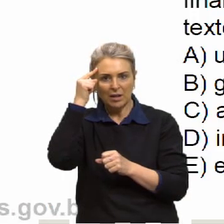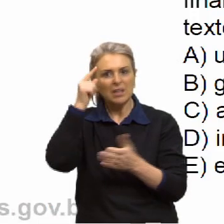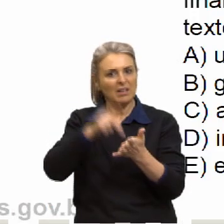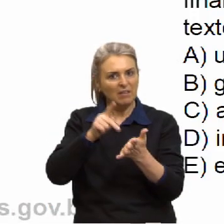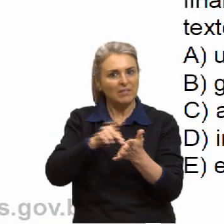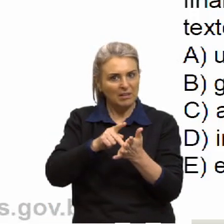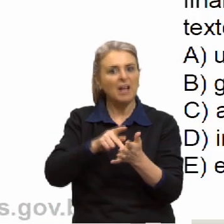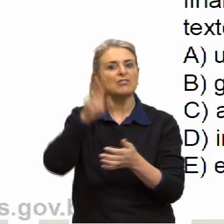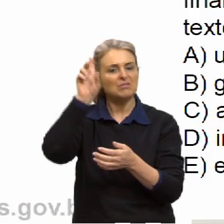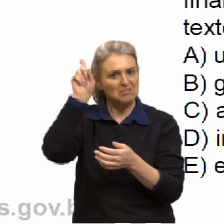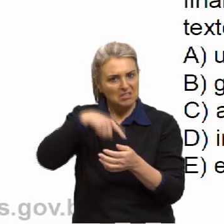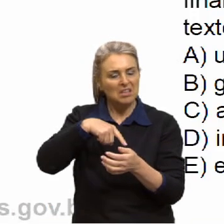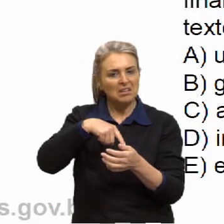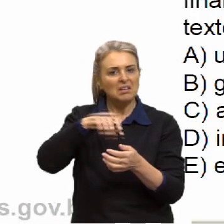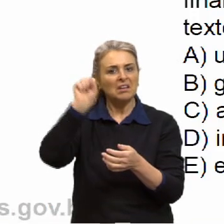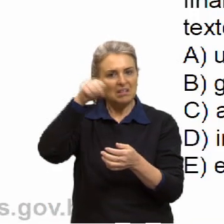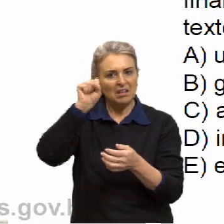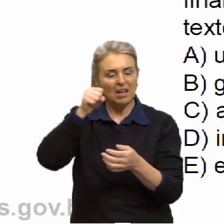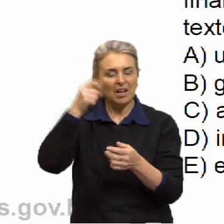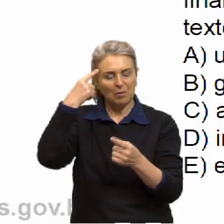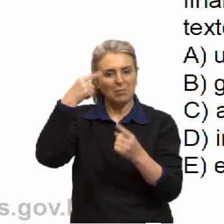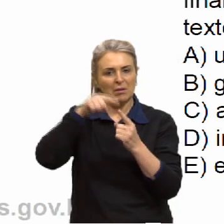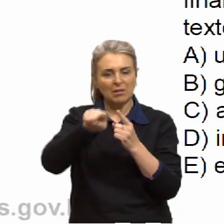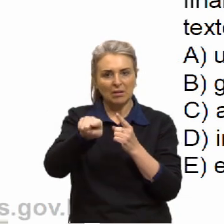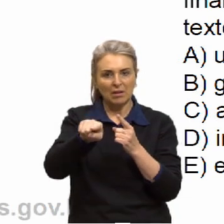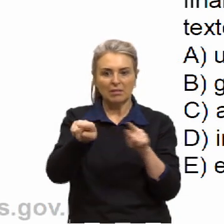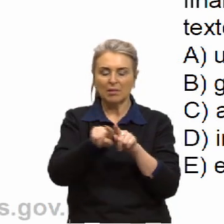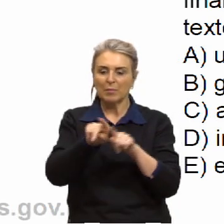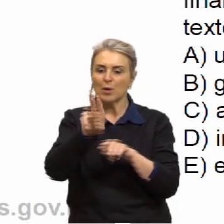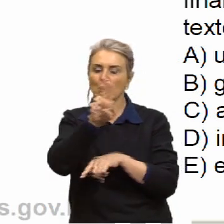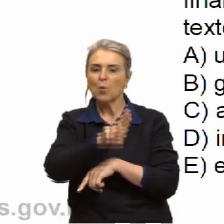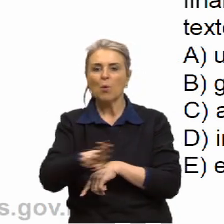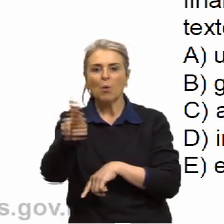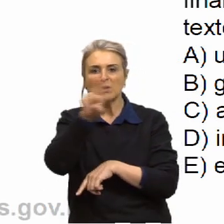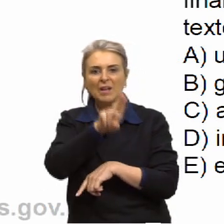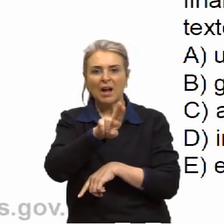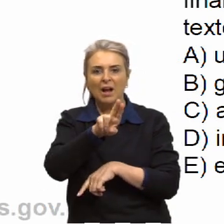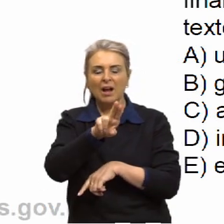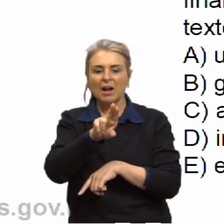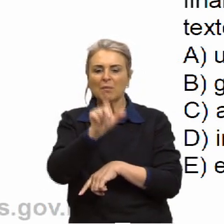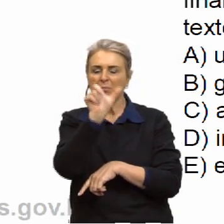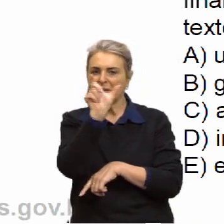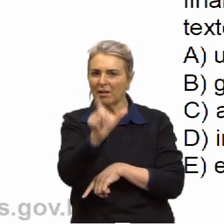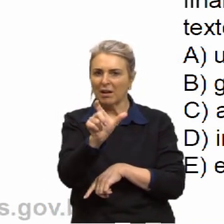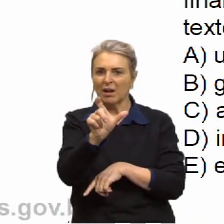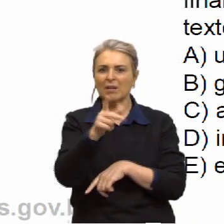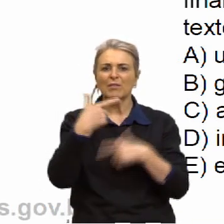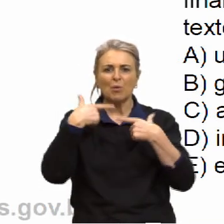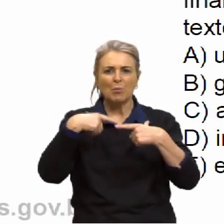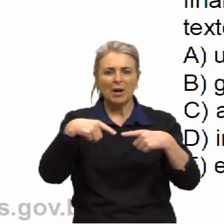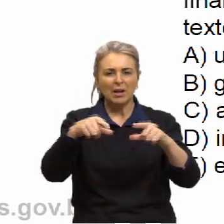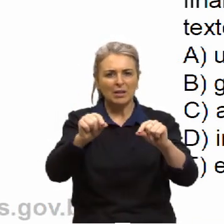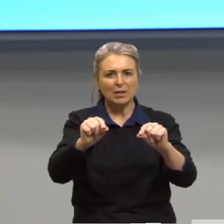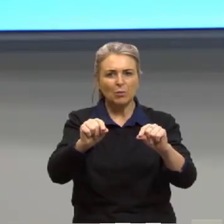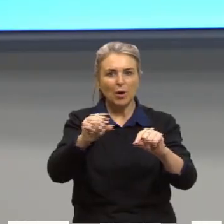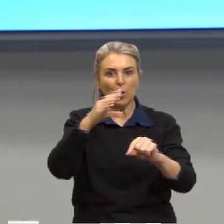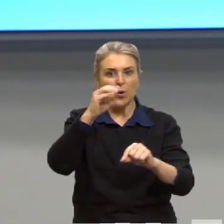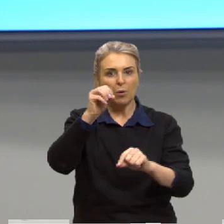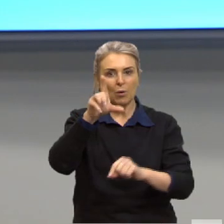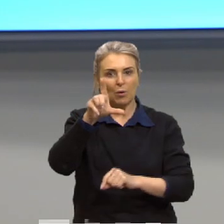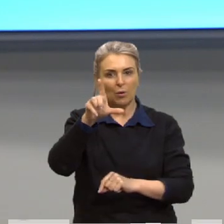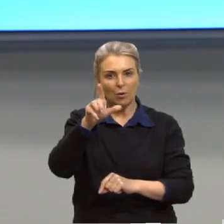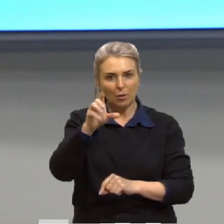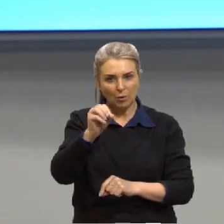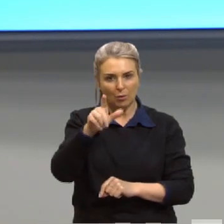E, por último, o emprego de formas coloquiais, ou seja, o emprego dessa linguagem, né, nossa mais do dia a dia, não tanto de acordo